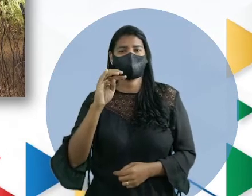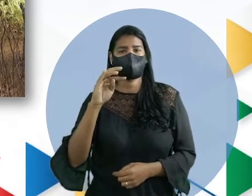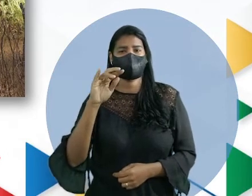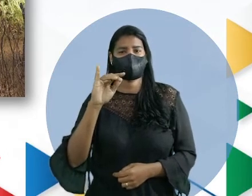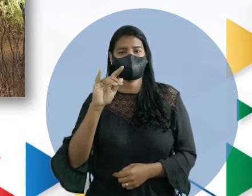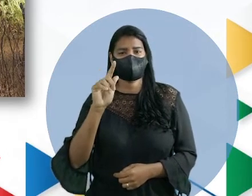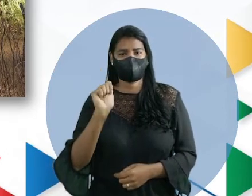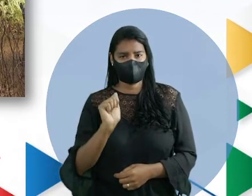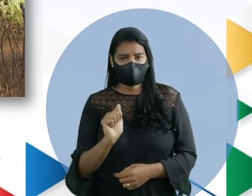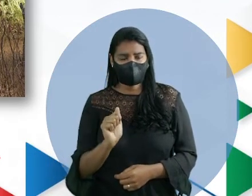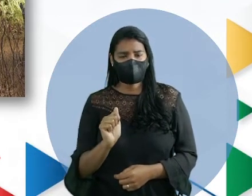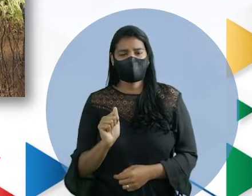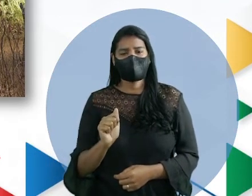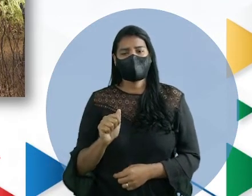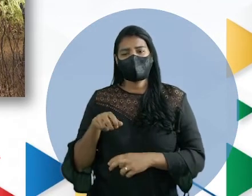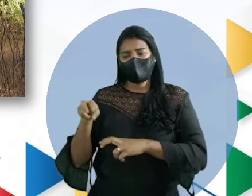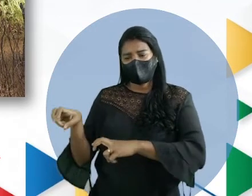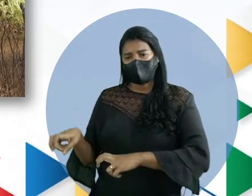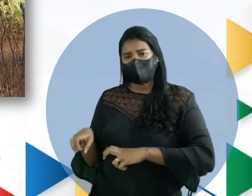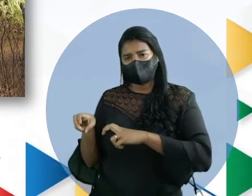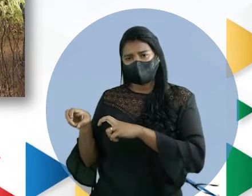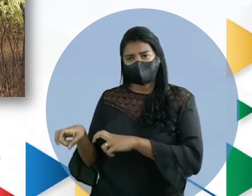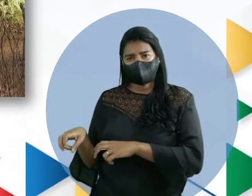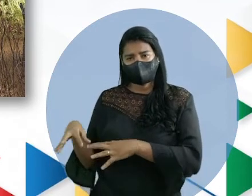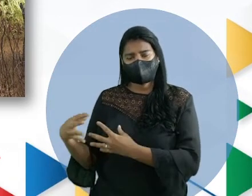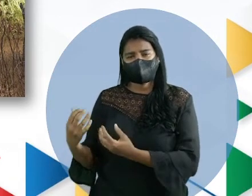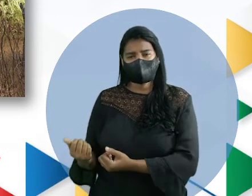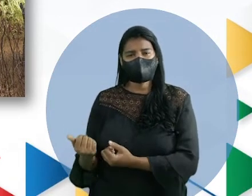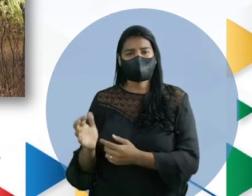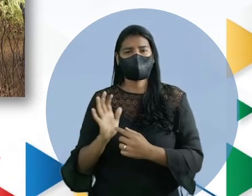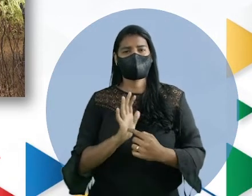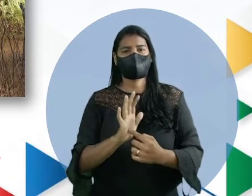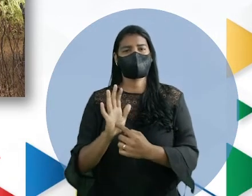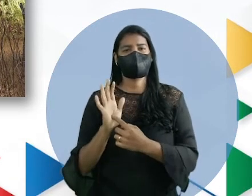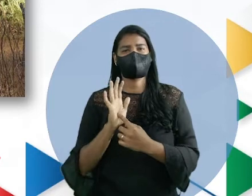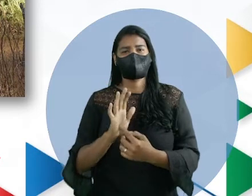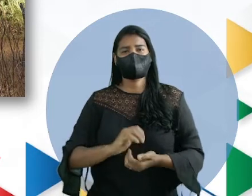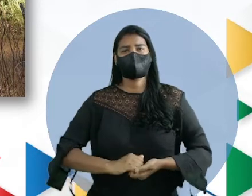parte do nosso sertão. Que ela é desse jeito aí.